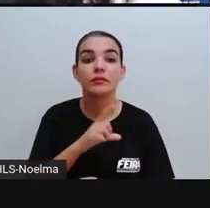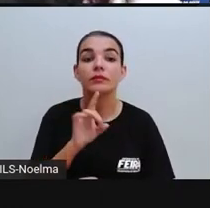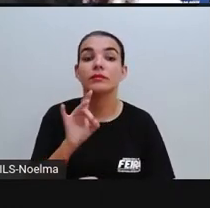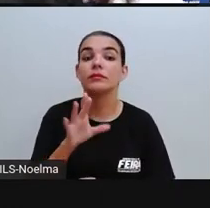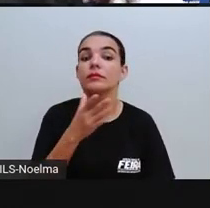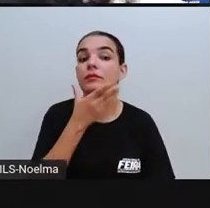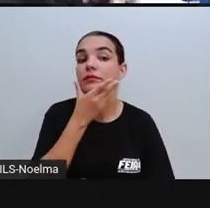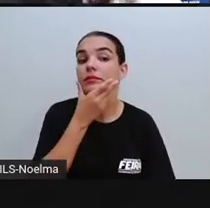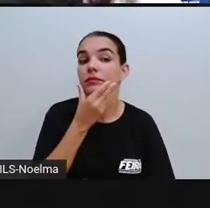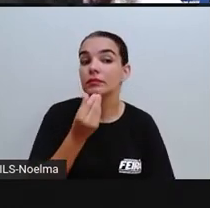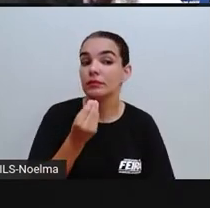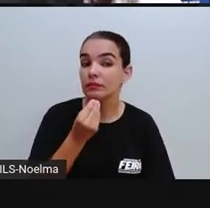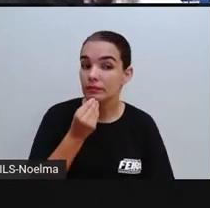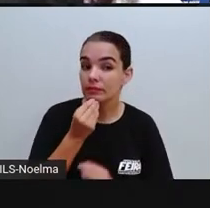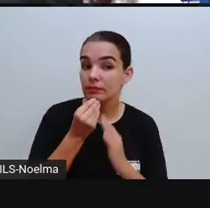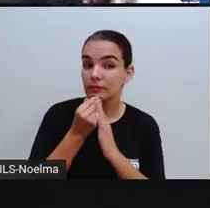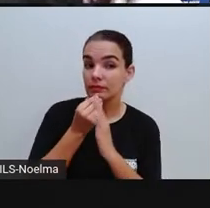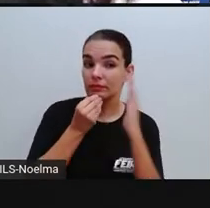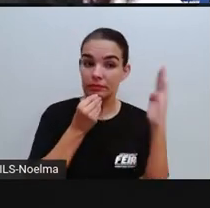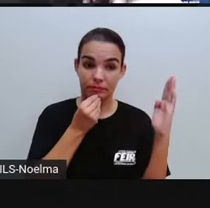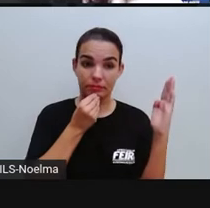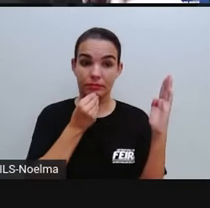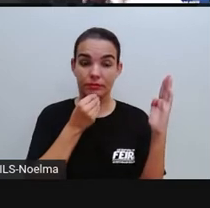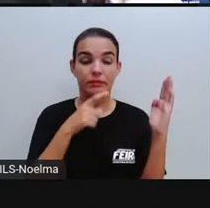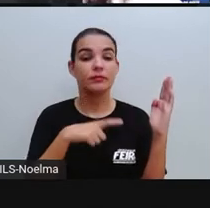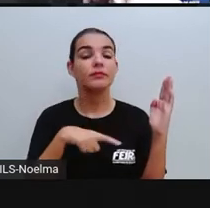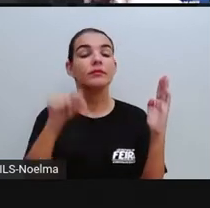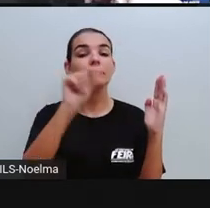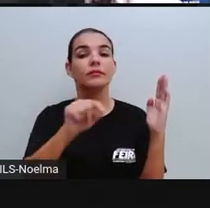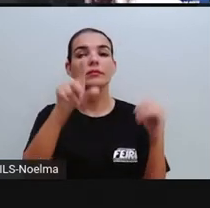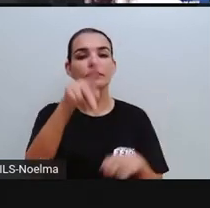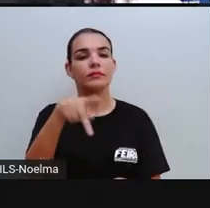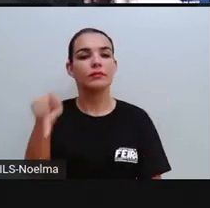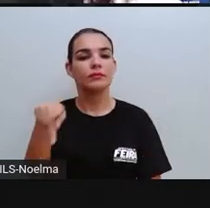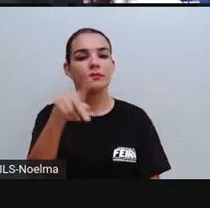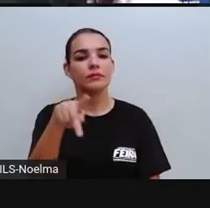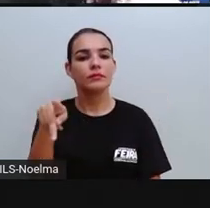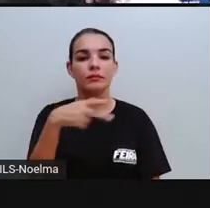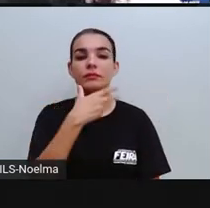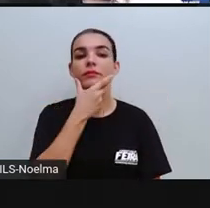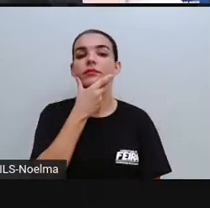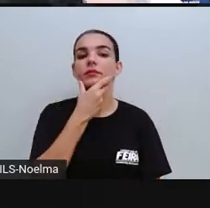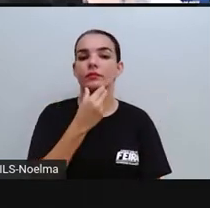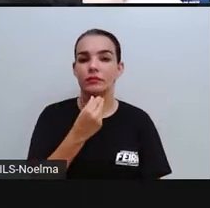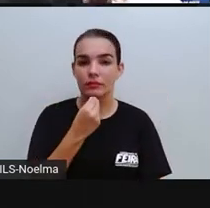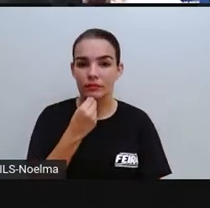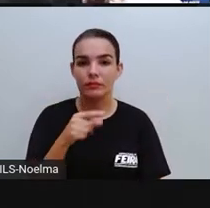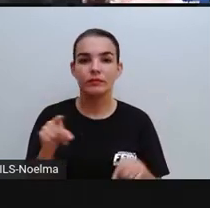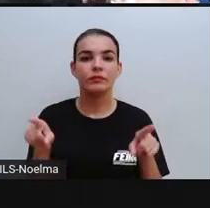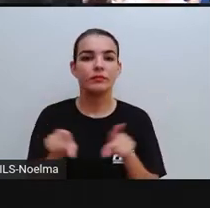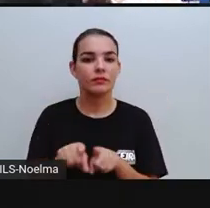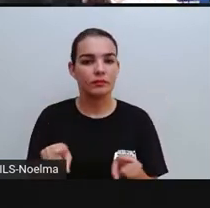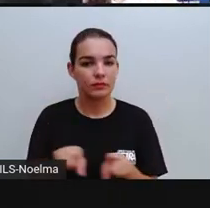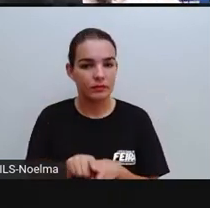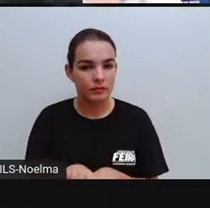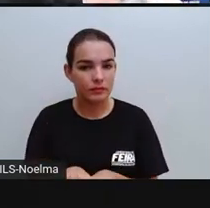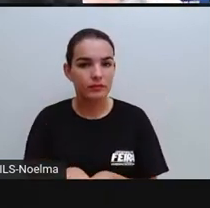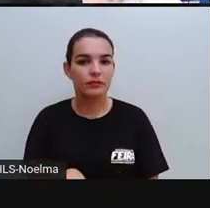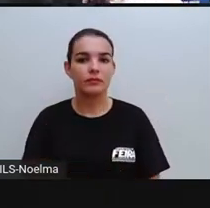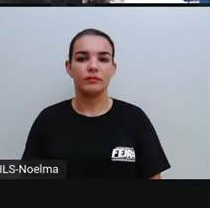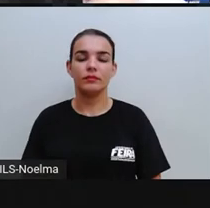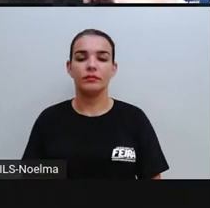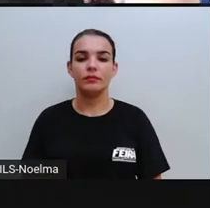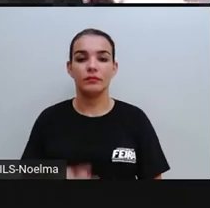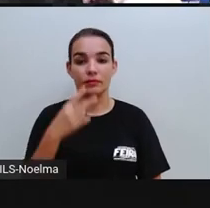meninos e temos um professor aqui, certo? Dando aula esses meninos. Então, mais uma vez aí, né,